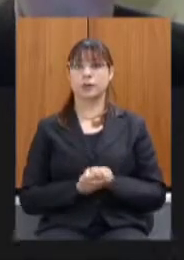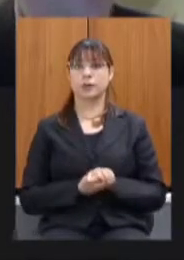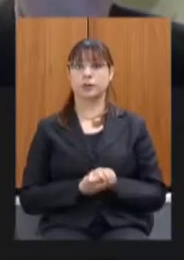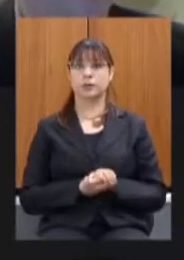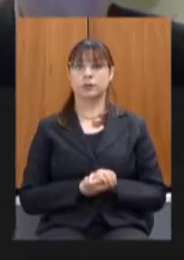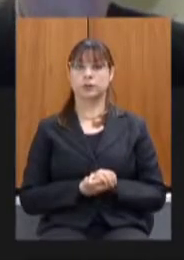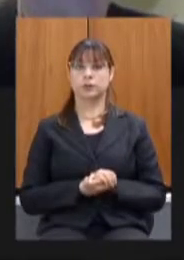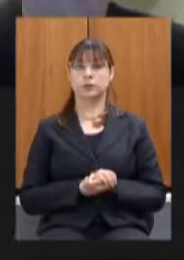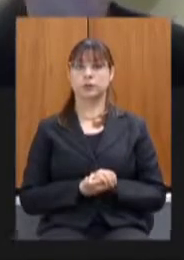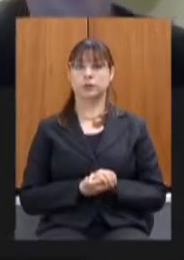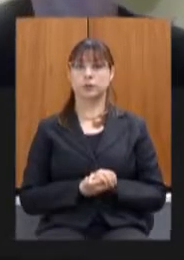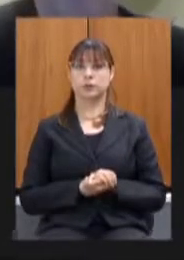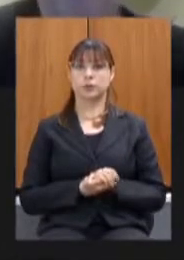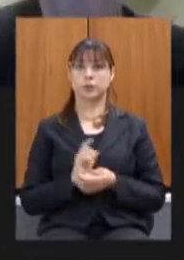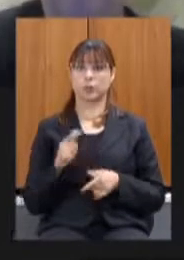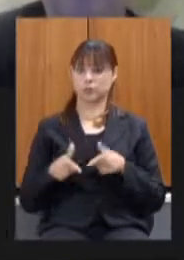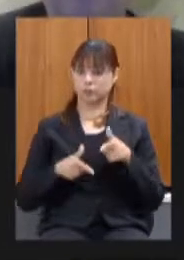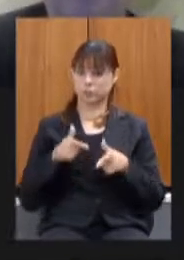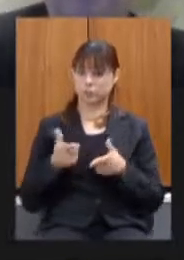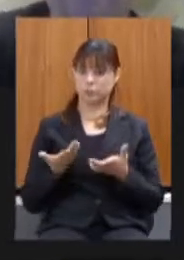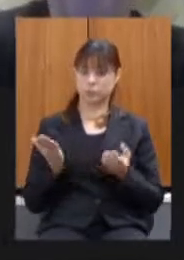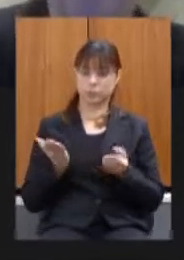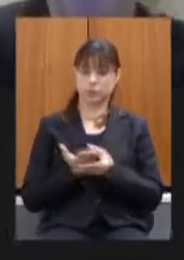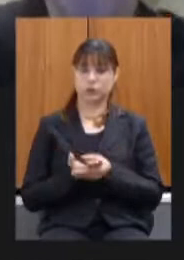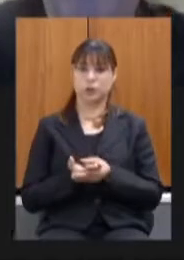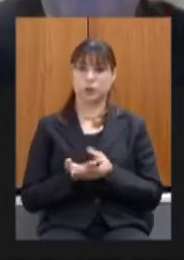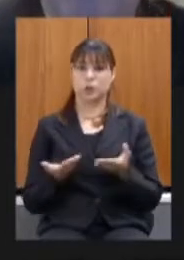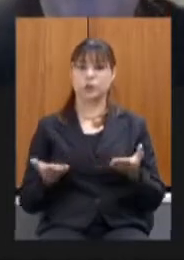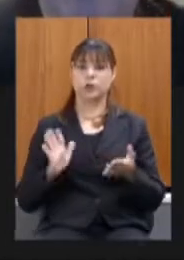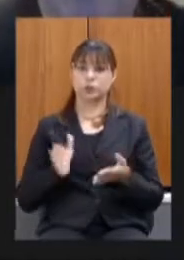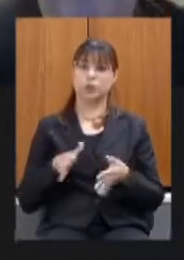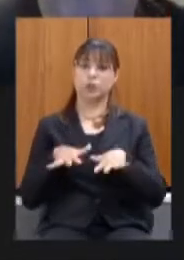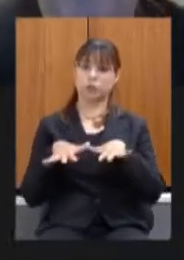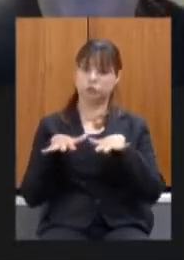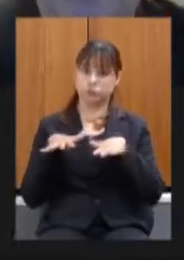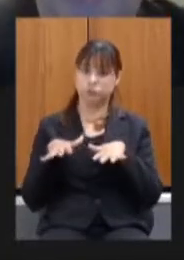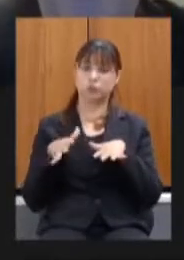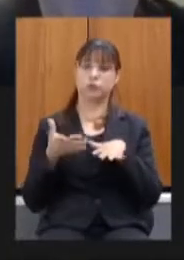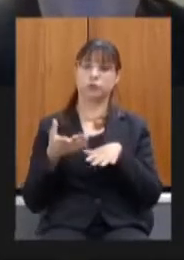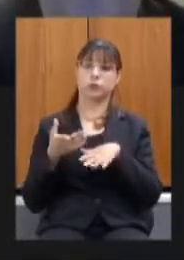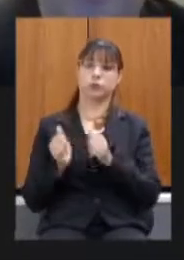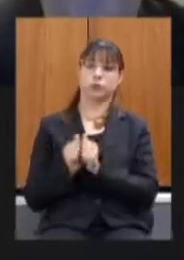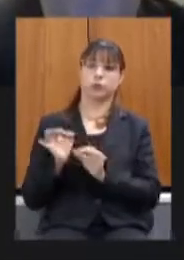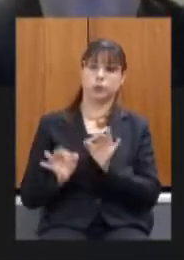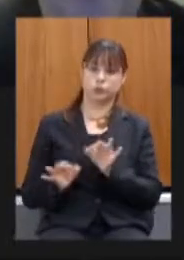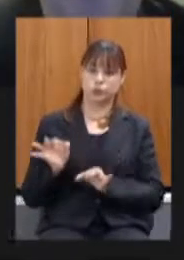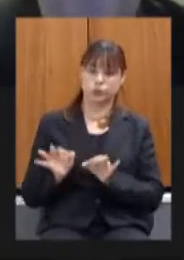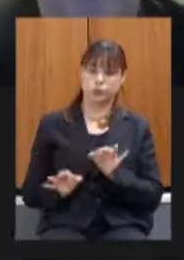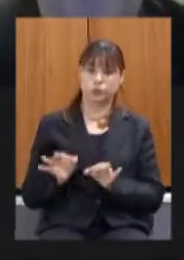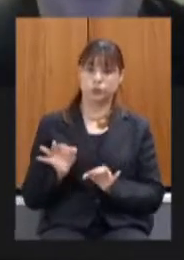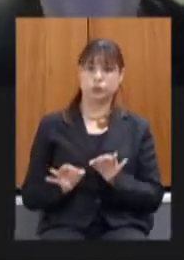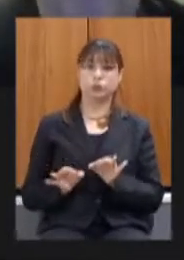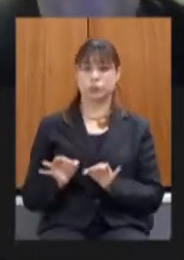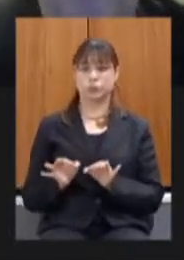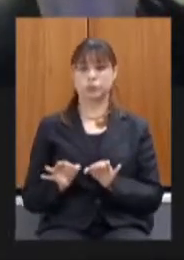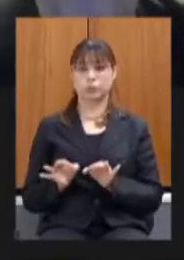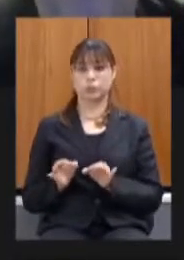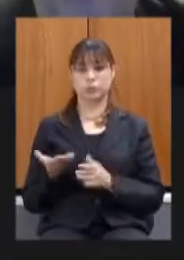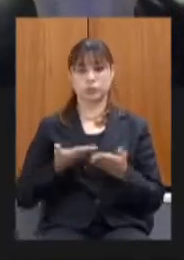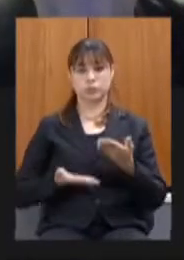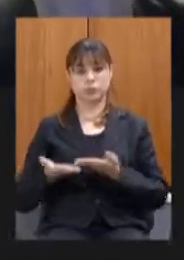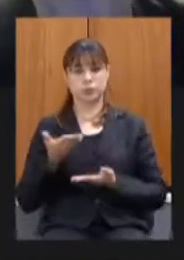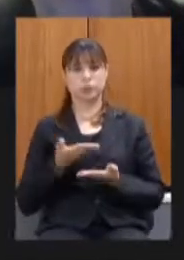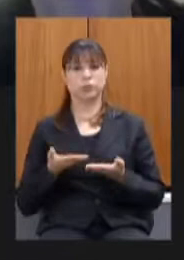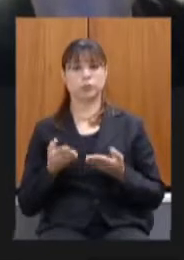ação estamos em audiências judiciais no Tribunal de Justiça em colaboração com todos os órgãos